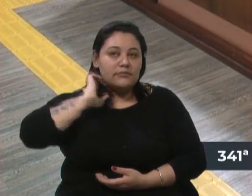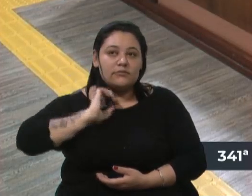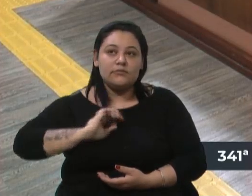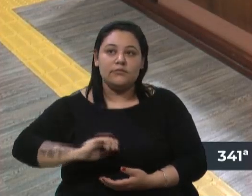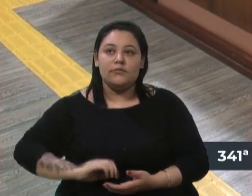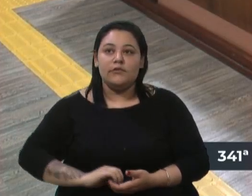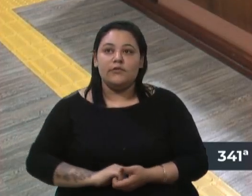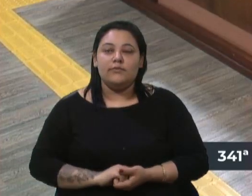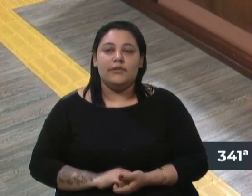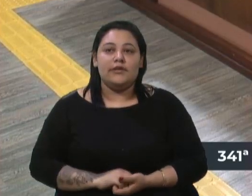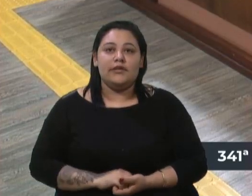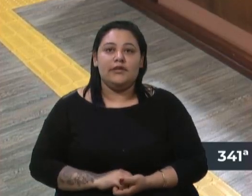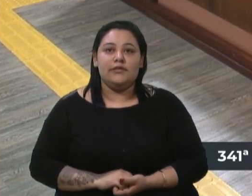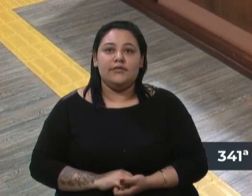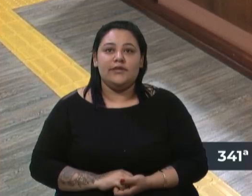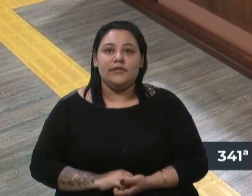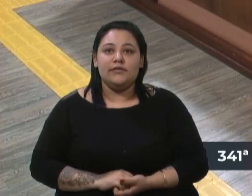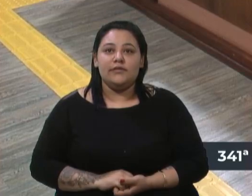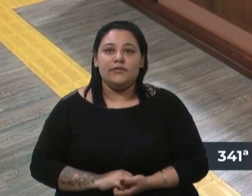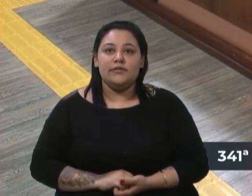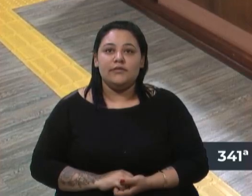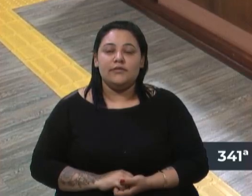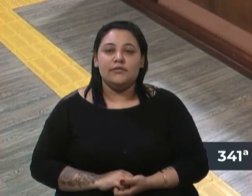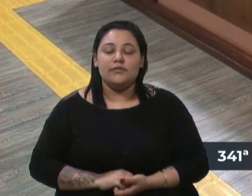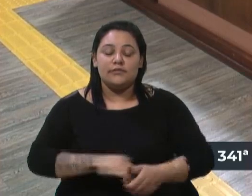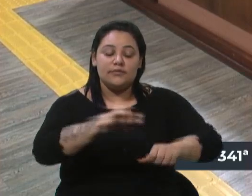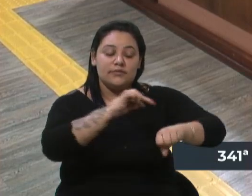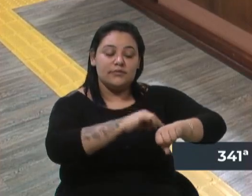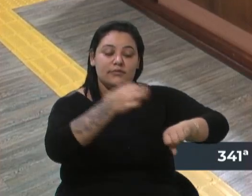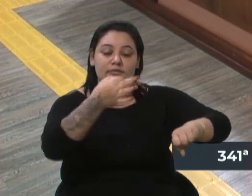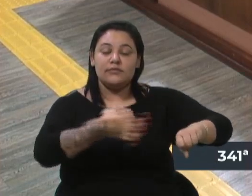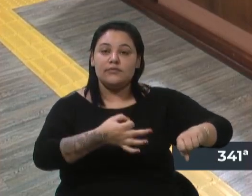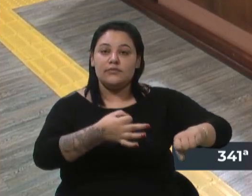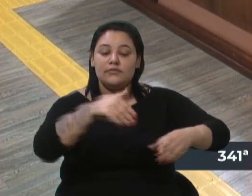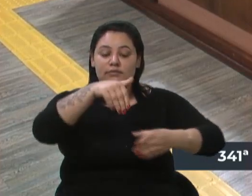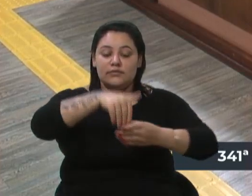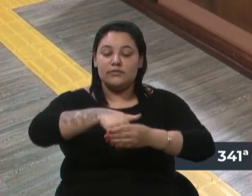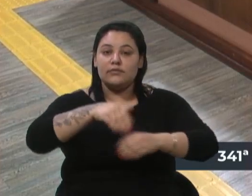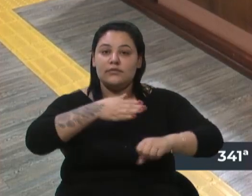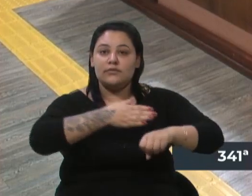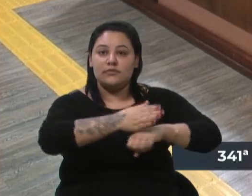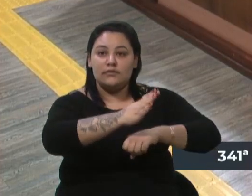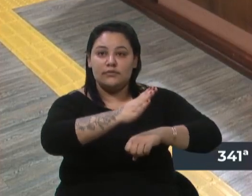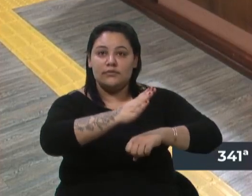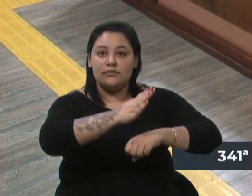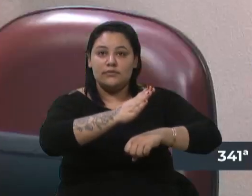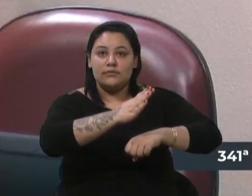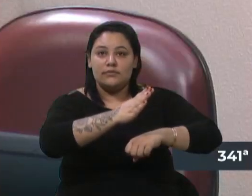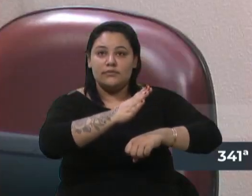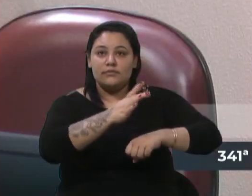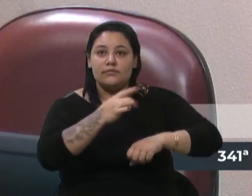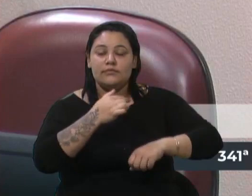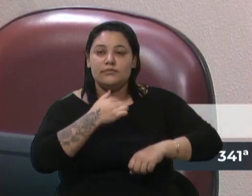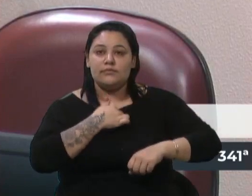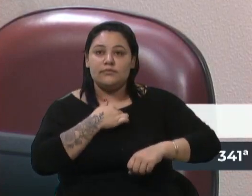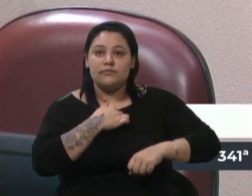Senhor presidente, senhoras e senhores vereadores, eu, no momento oportuno, votarei favorável e participei